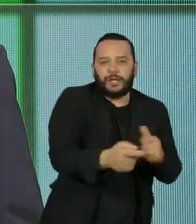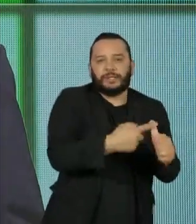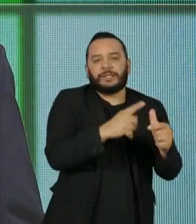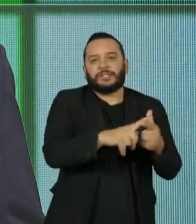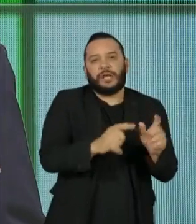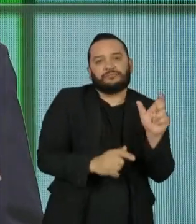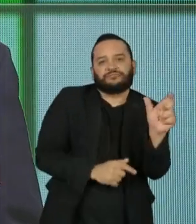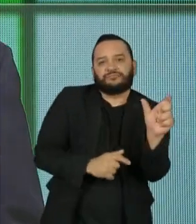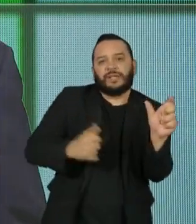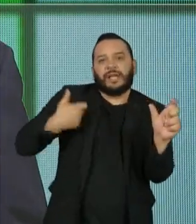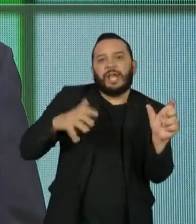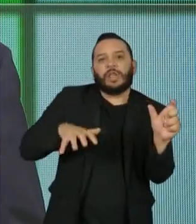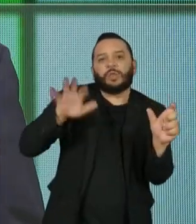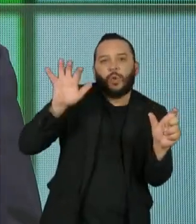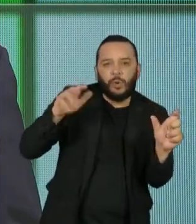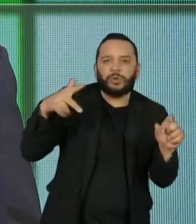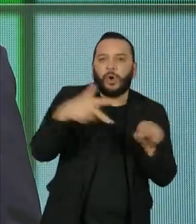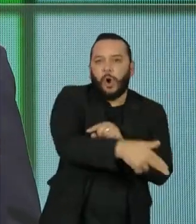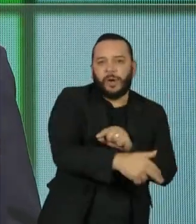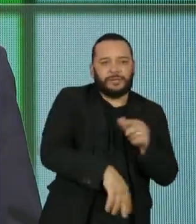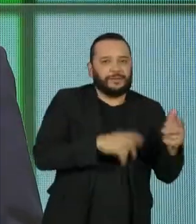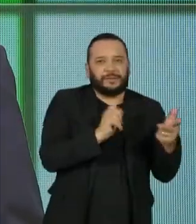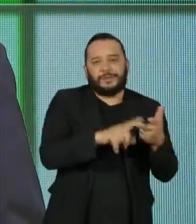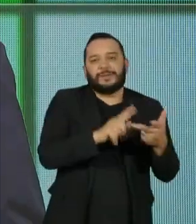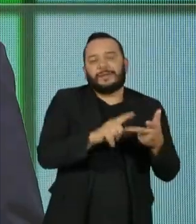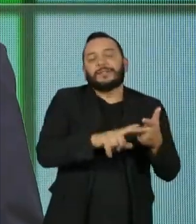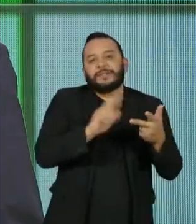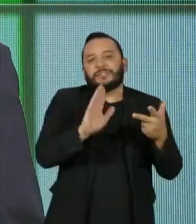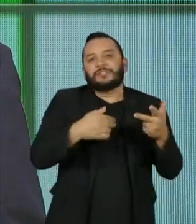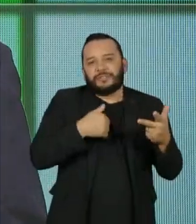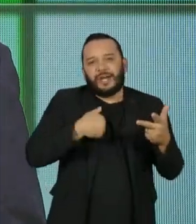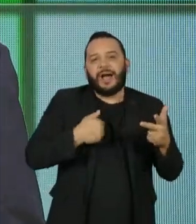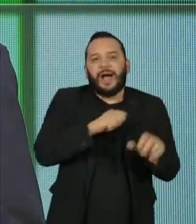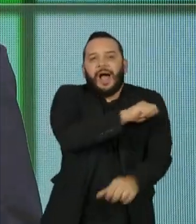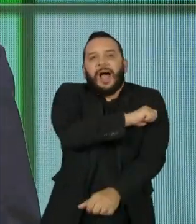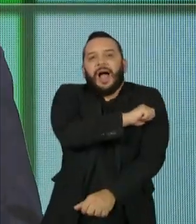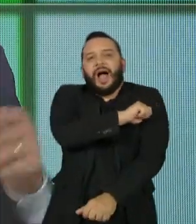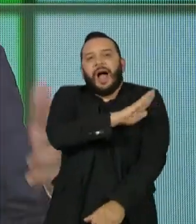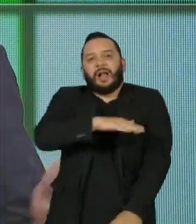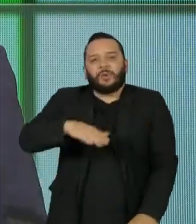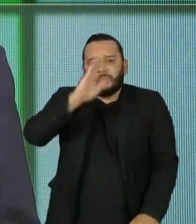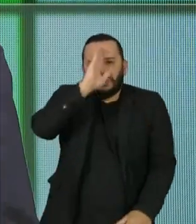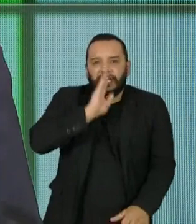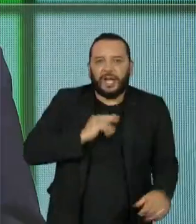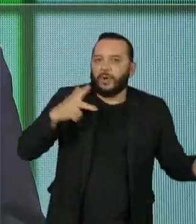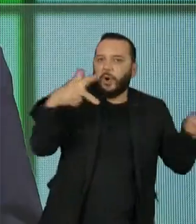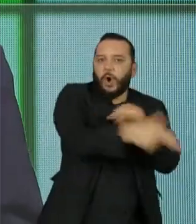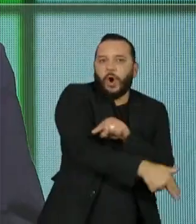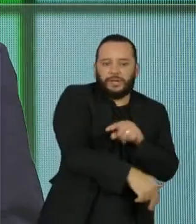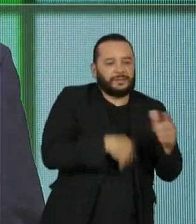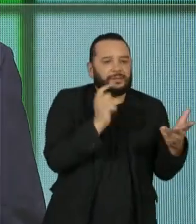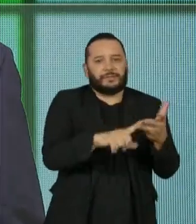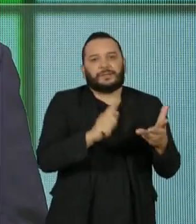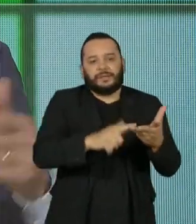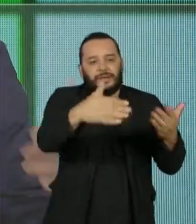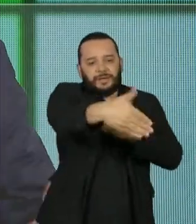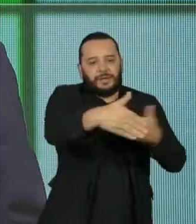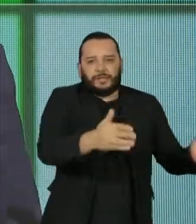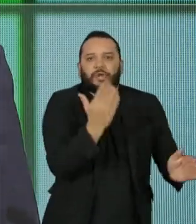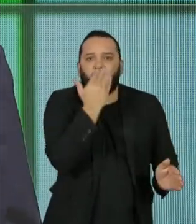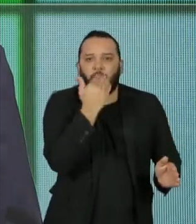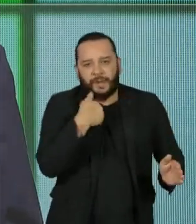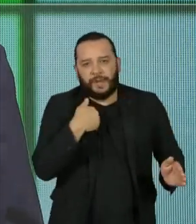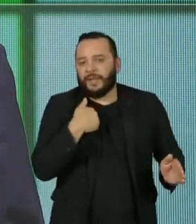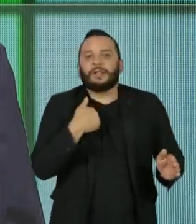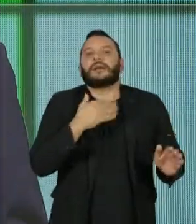idoso, foi cortado o passe livre do estudante, foram aumentados os impostos sobre cesta básica, foi aumentado o